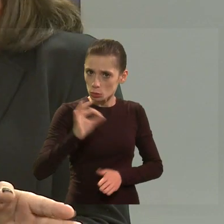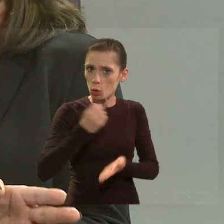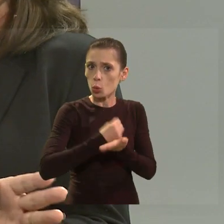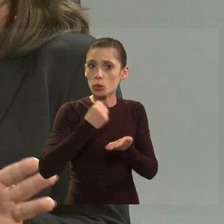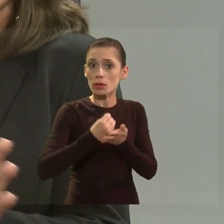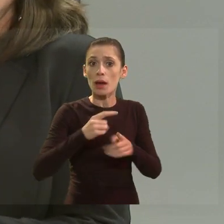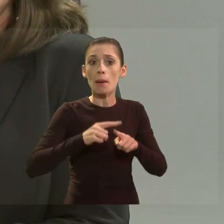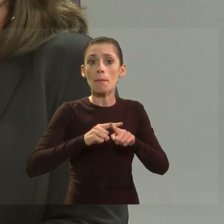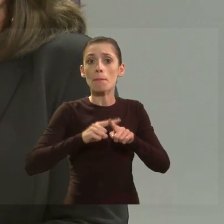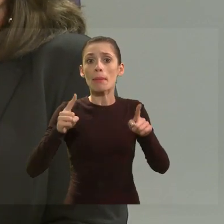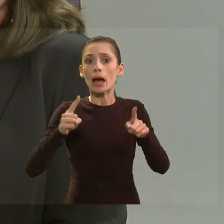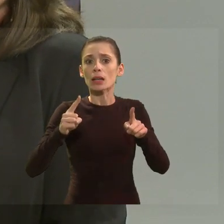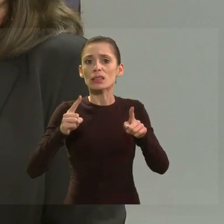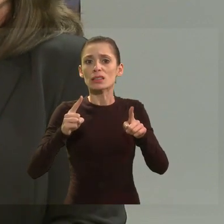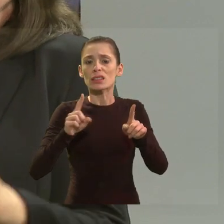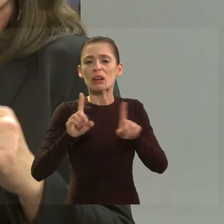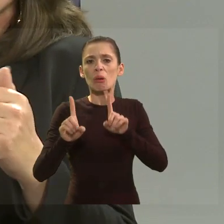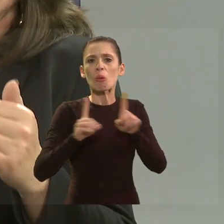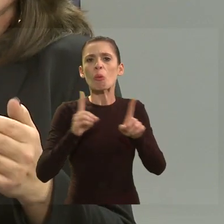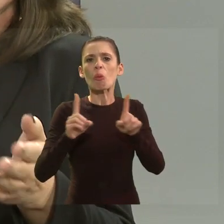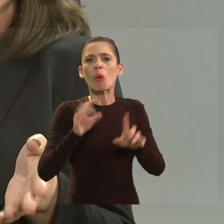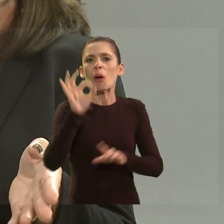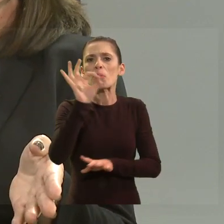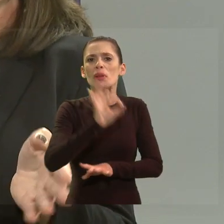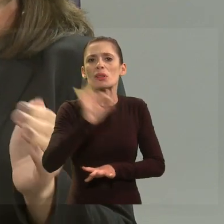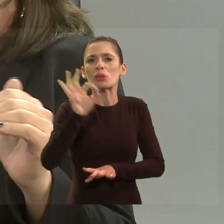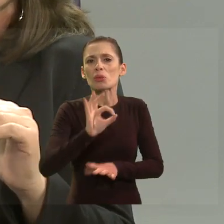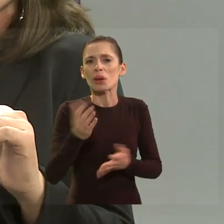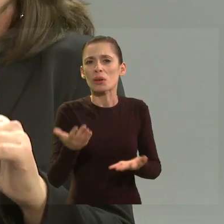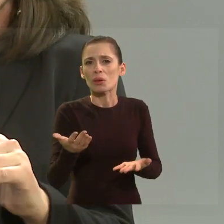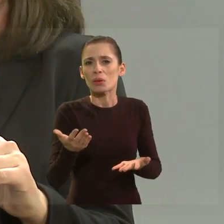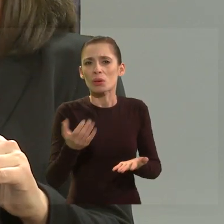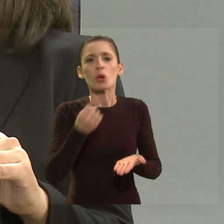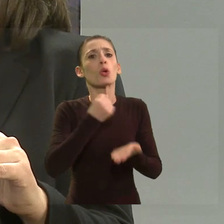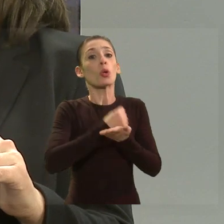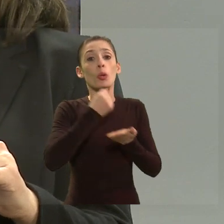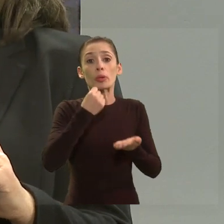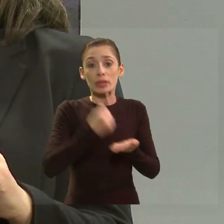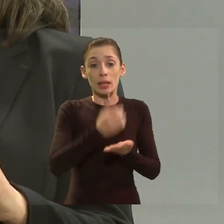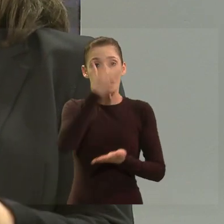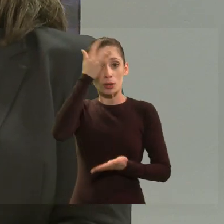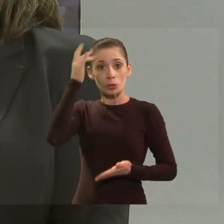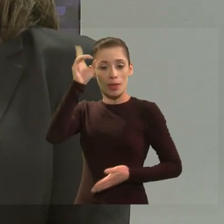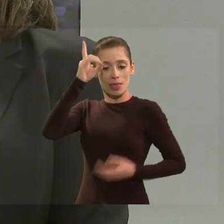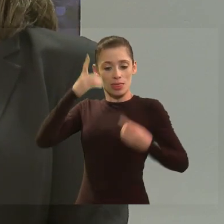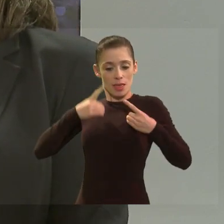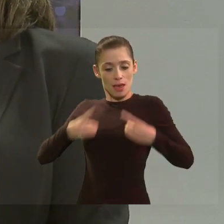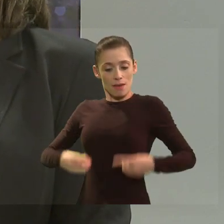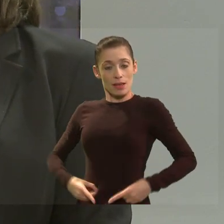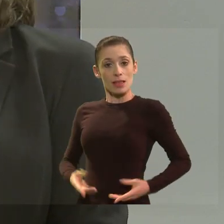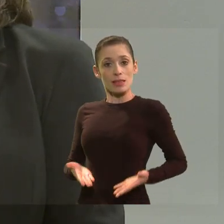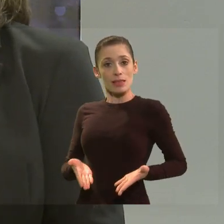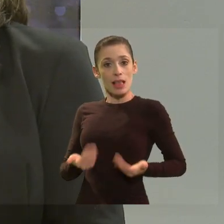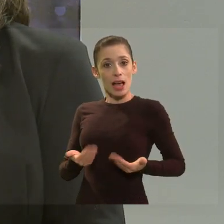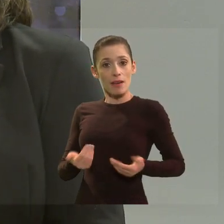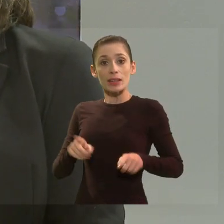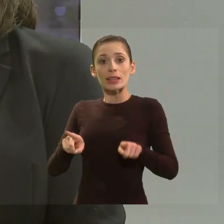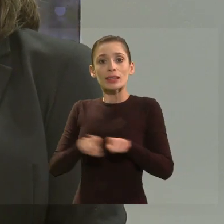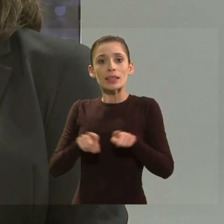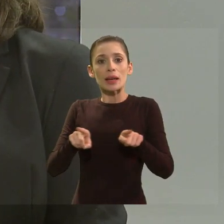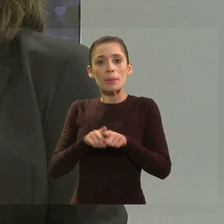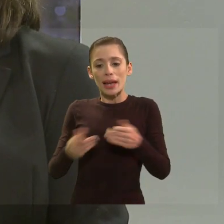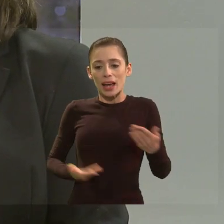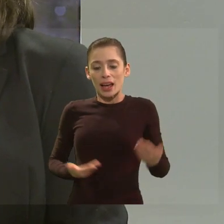esse, e então acaba ficando que, em geral, é contratada as pessoas com deficiência mais leve e para cargos considerados